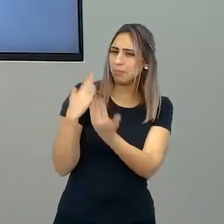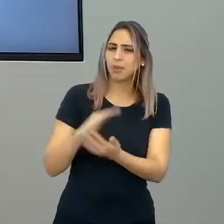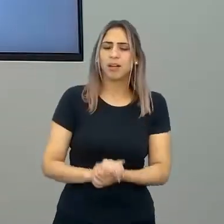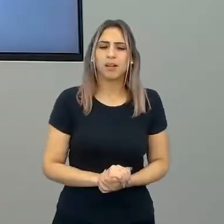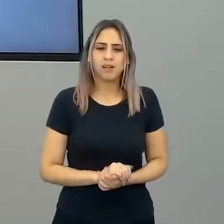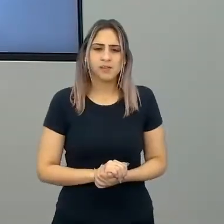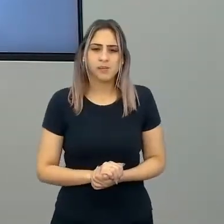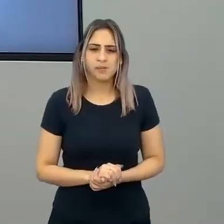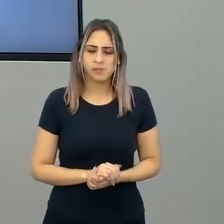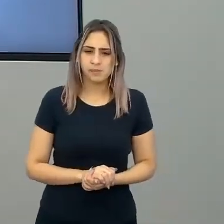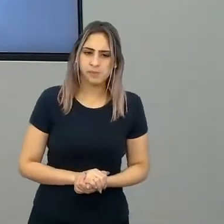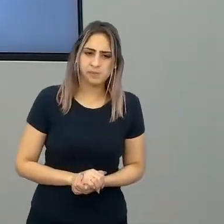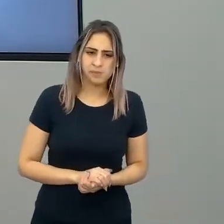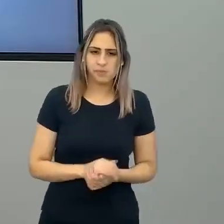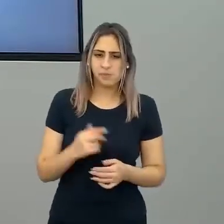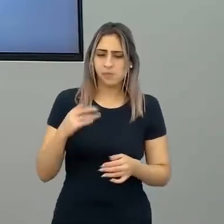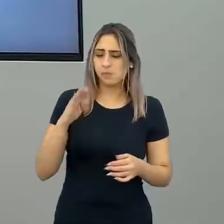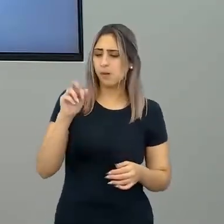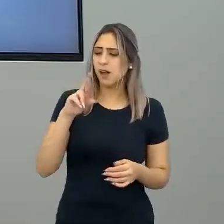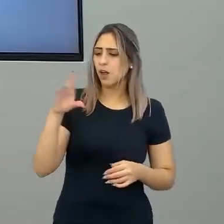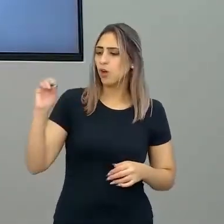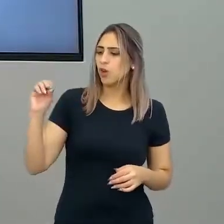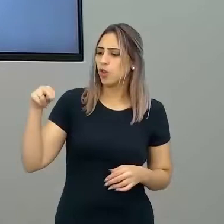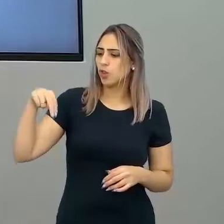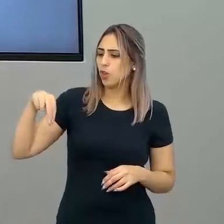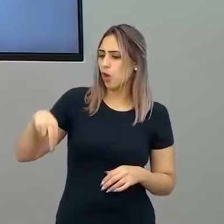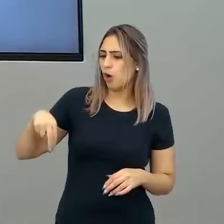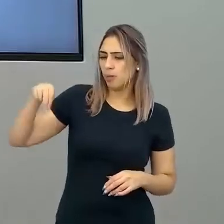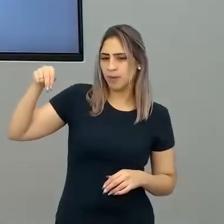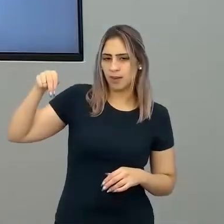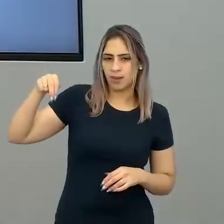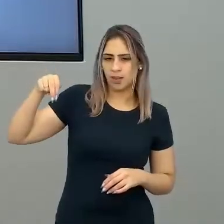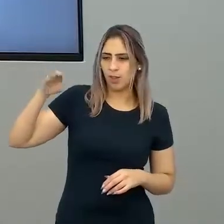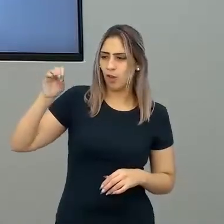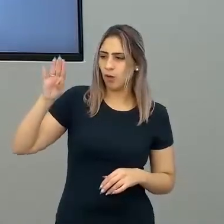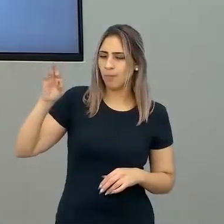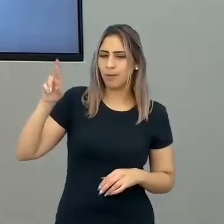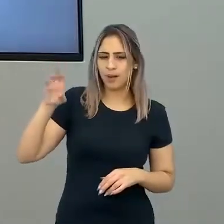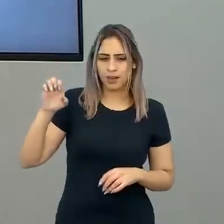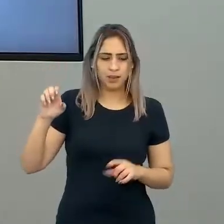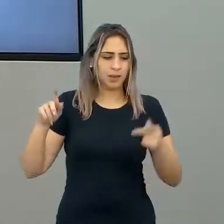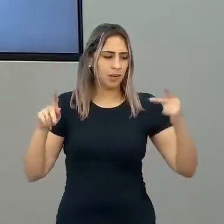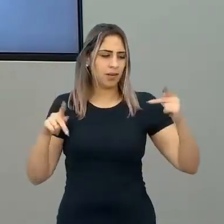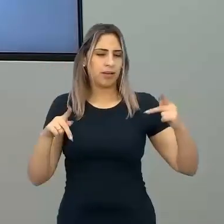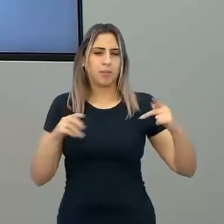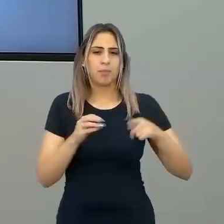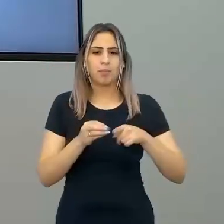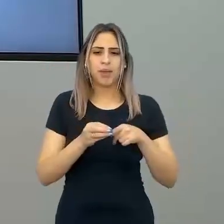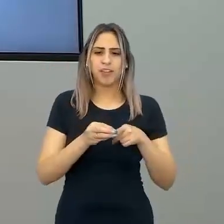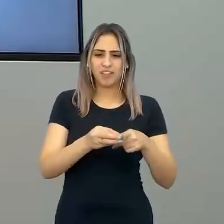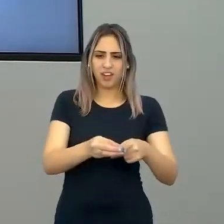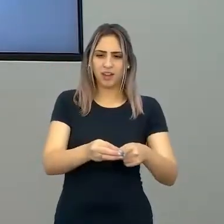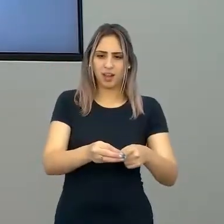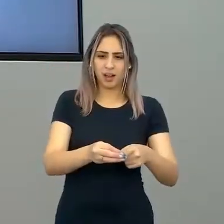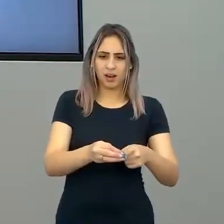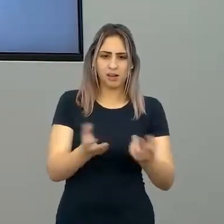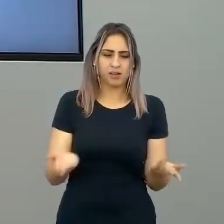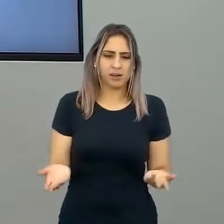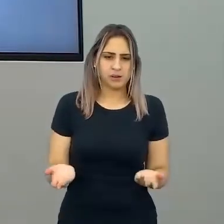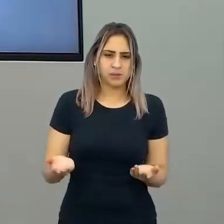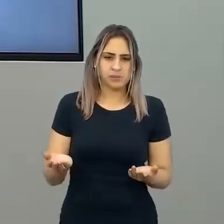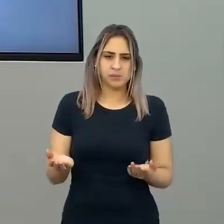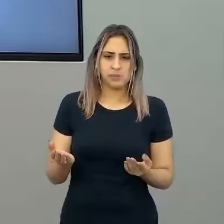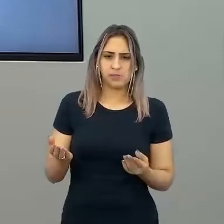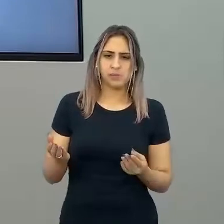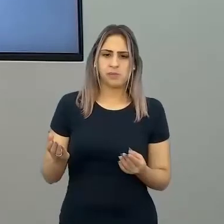você quer comparar, por exemplo, bairro nobre, periferia. Às vezes, você quer comparar, sei lá, capital e